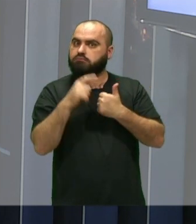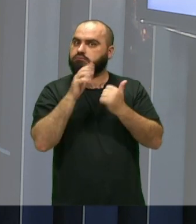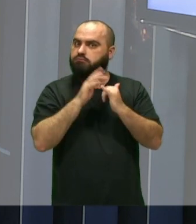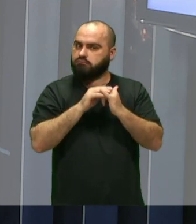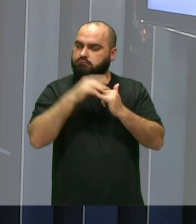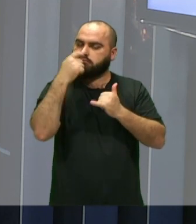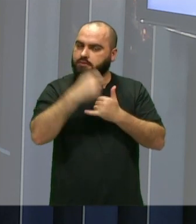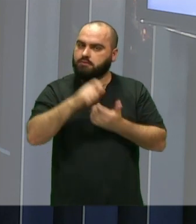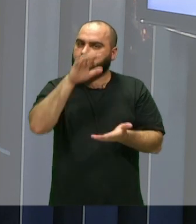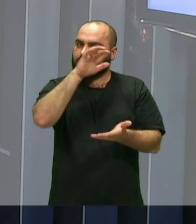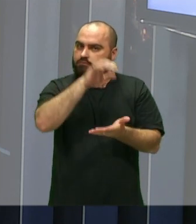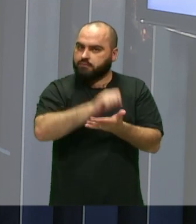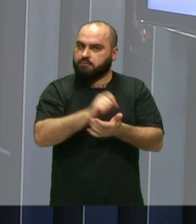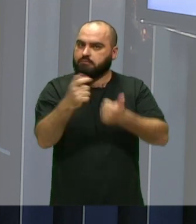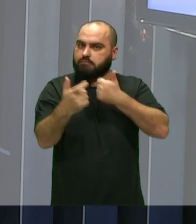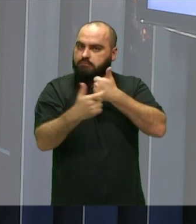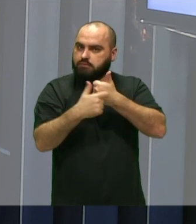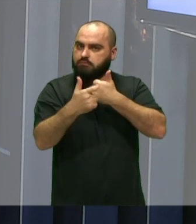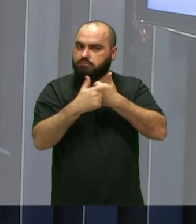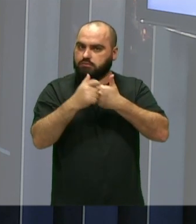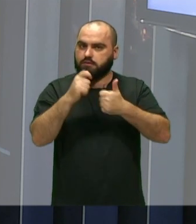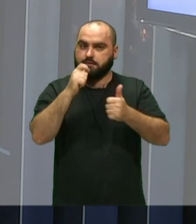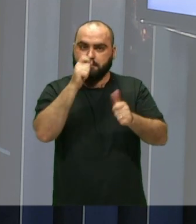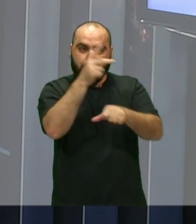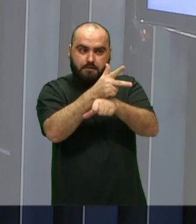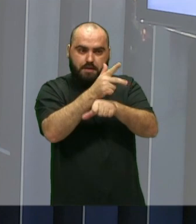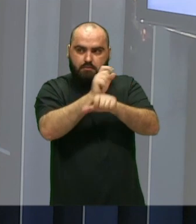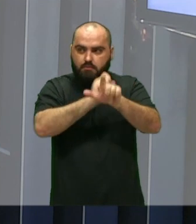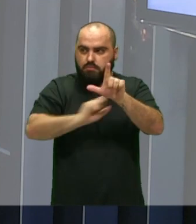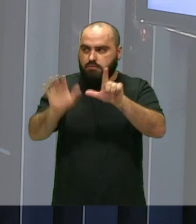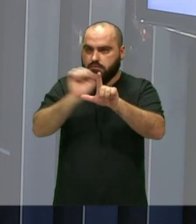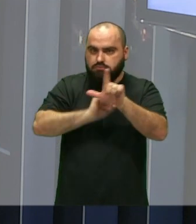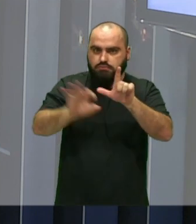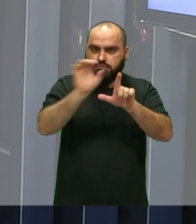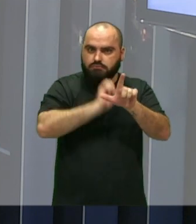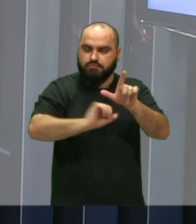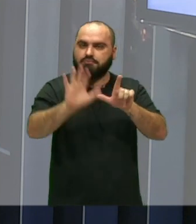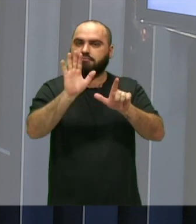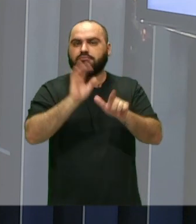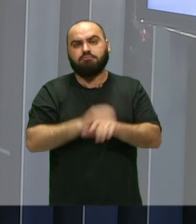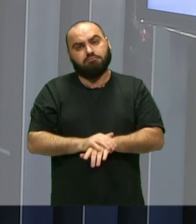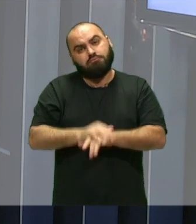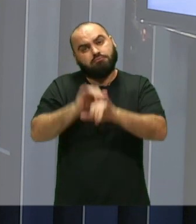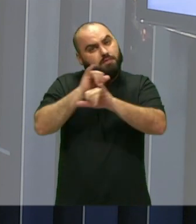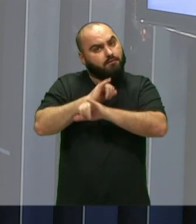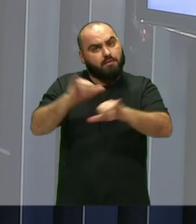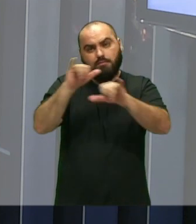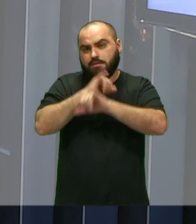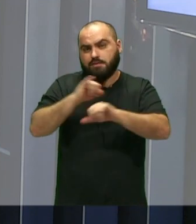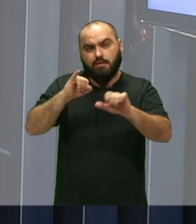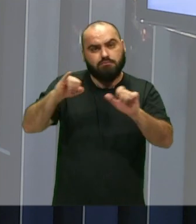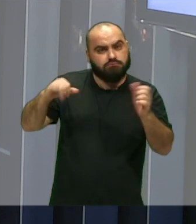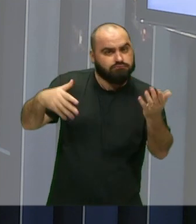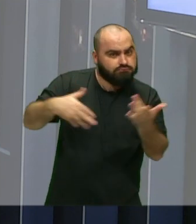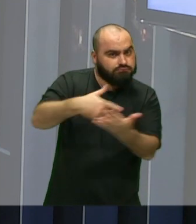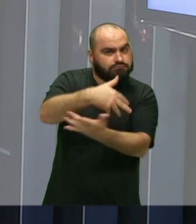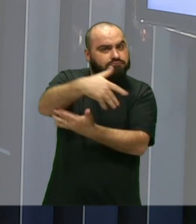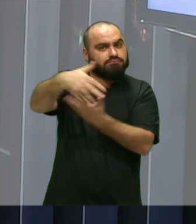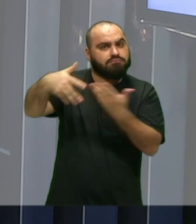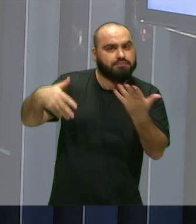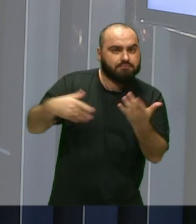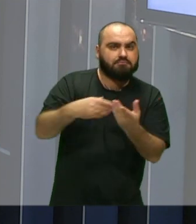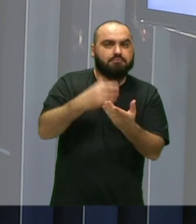se inscreva lá no nosso canal compartilhe os nossos vídeos curta e faça boa informação